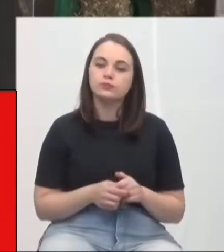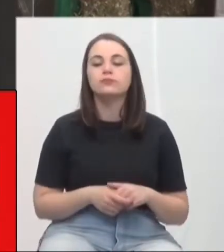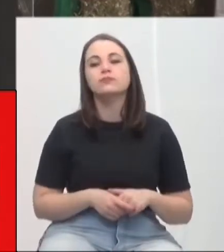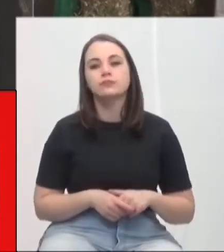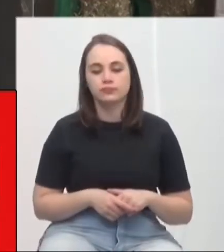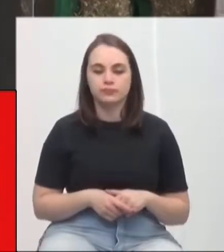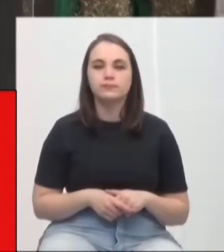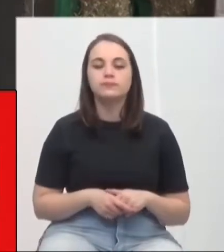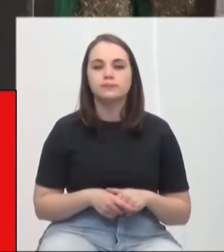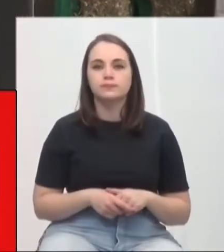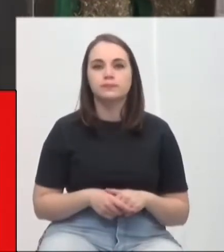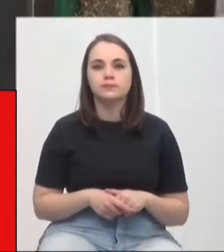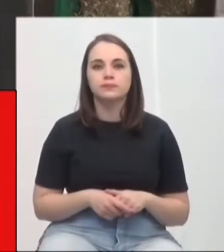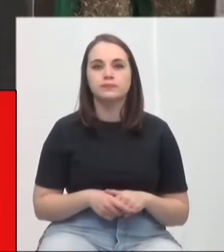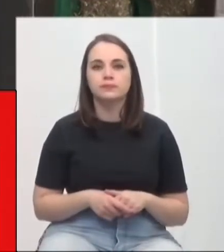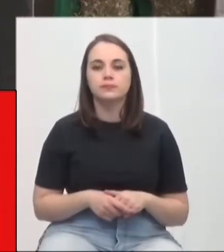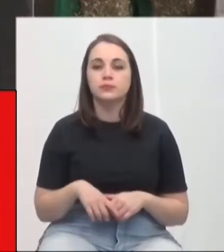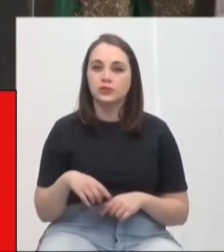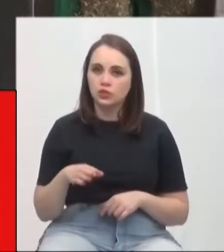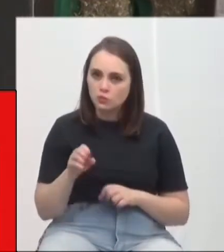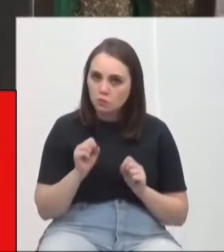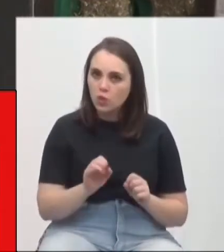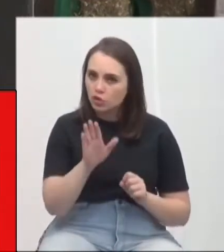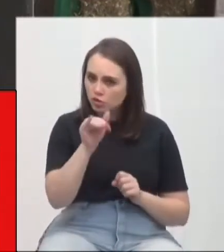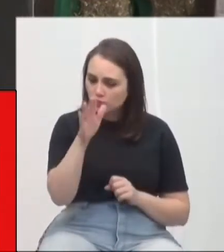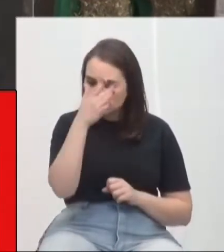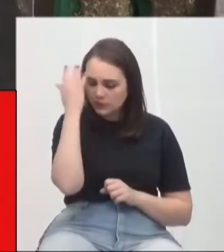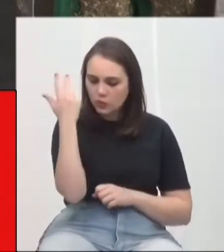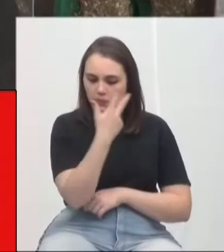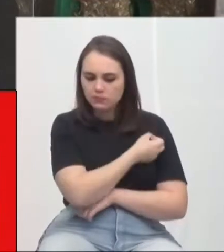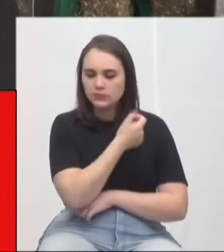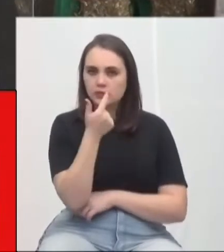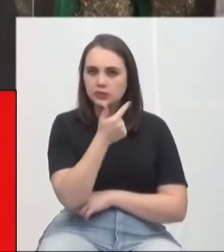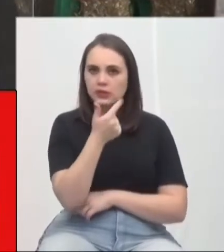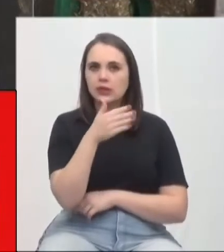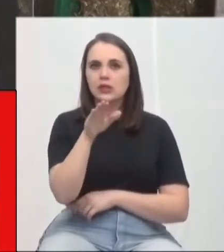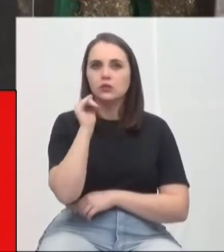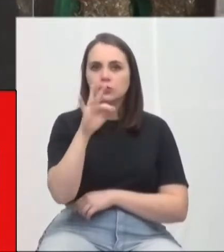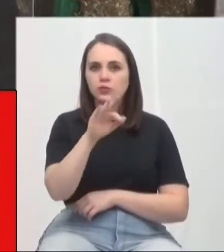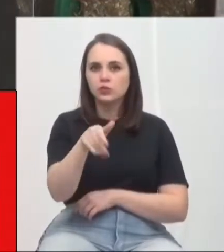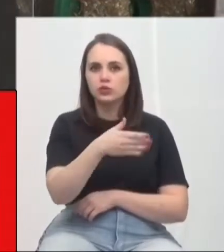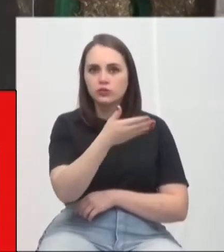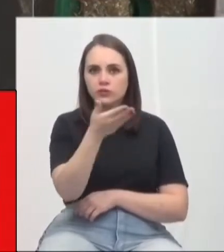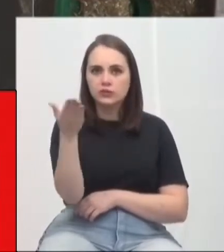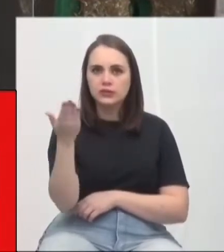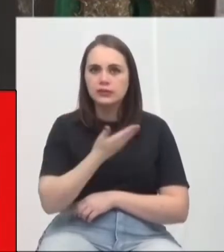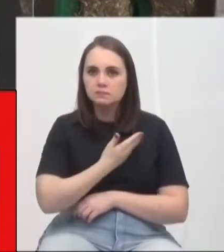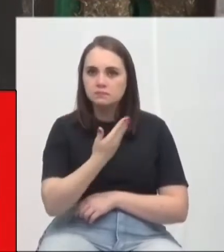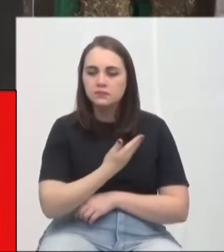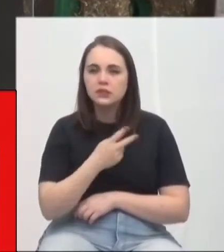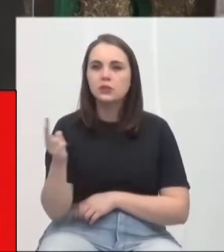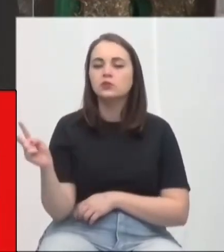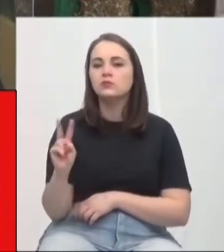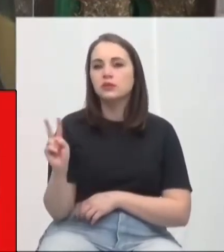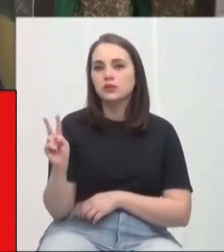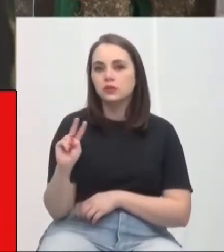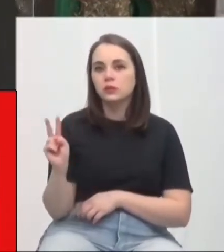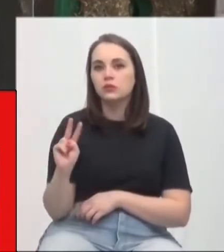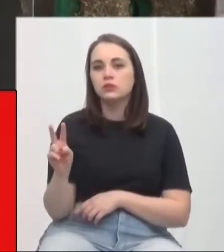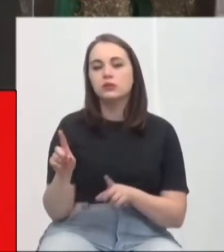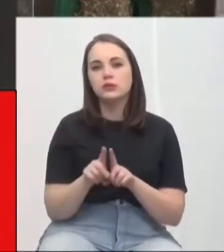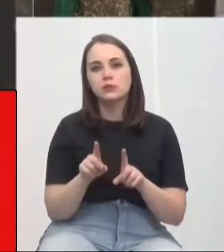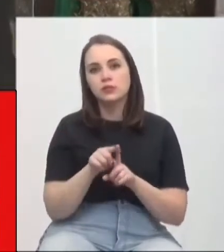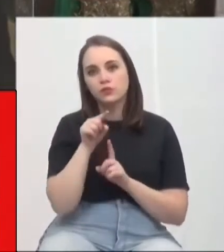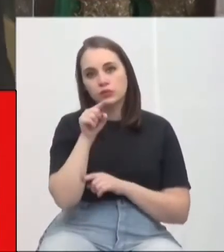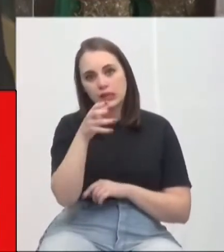com essa informação bem logo e a gente possa chamar essas pessoas. E eu faço aqui um chamamento a todos vocês, colegas vereadoras e vereadores, e você